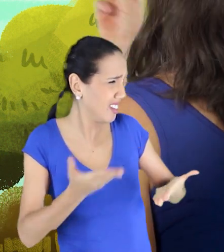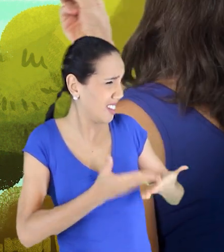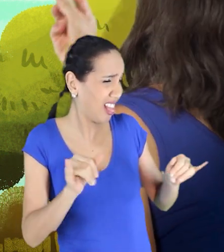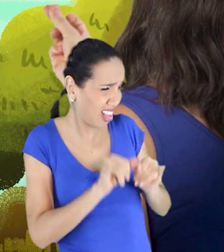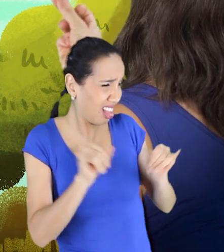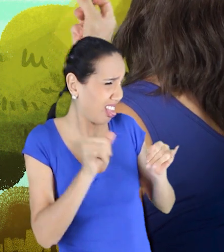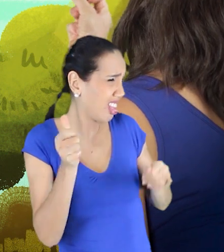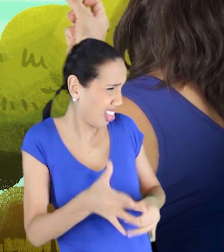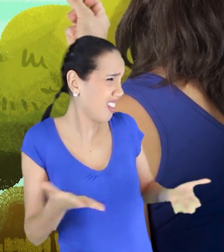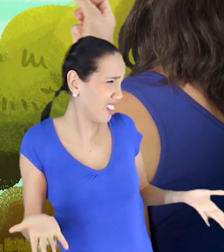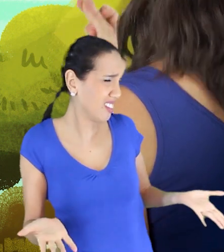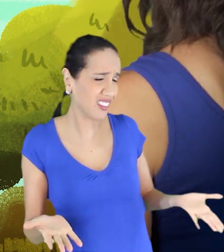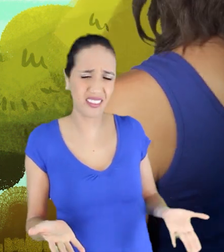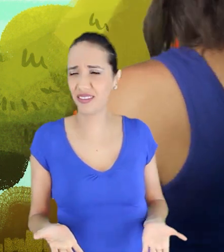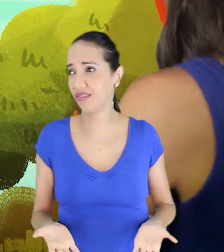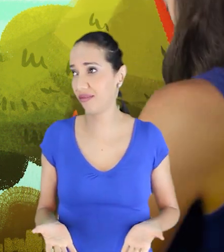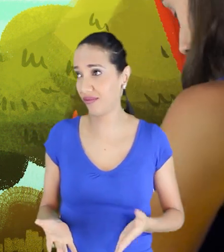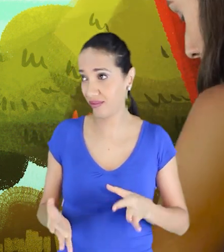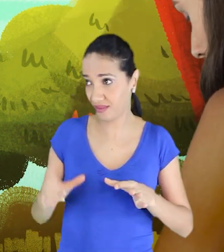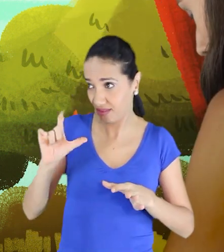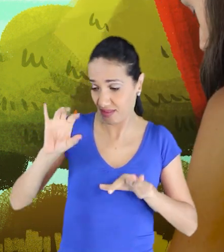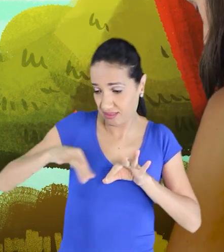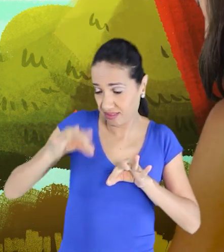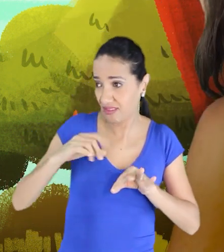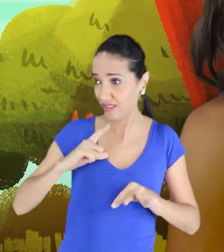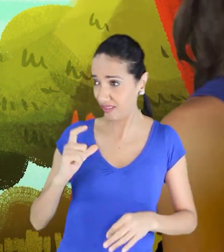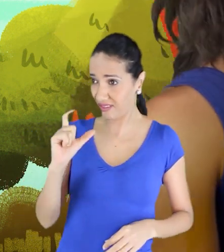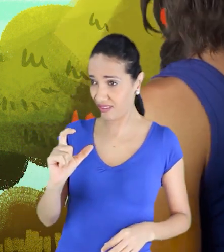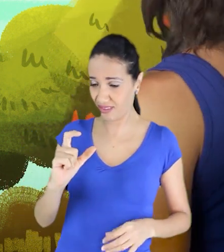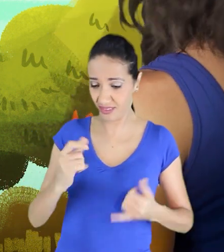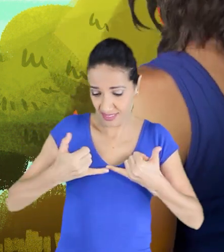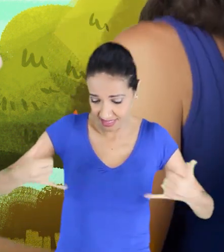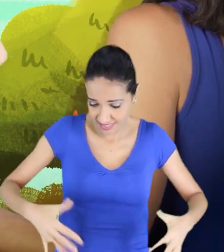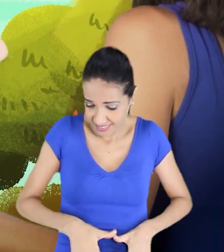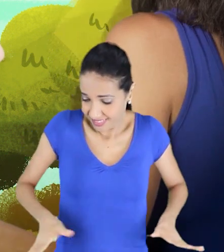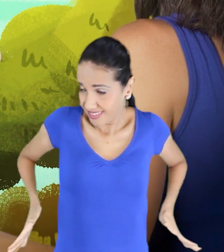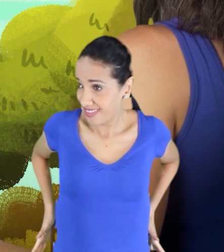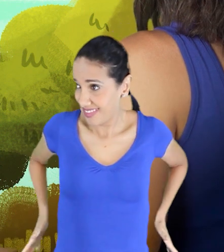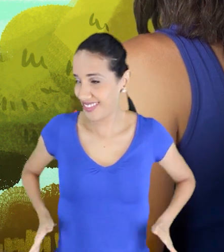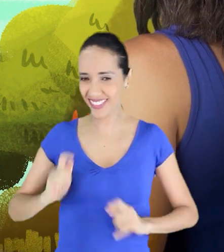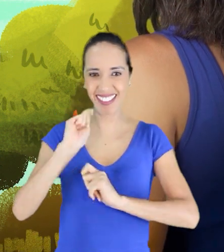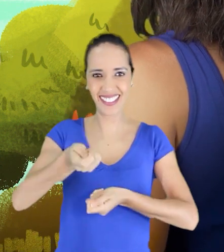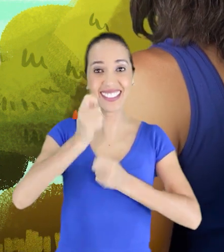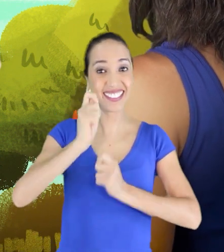Pai, alfinete eu tenho aqui. Linha, a não alinhava o da minha saia. E vara não faz falta, faz!